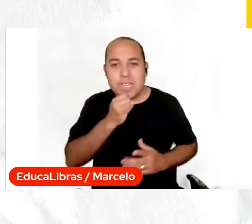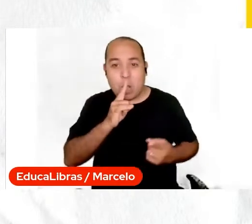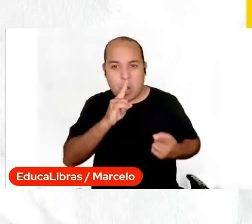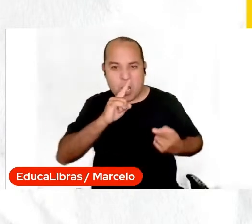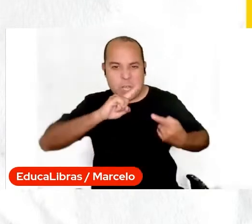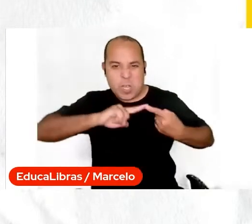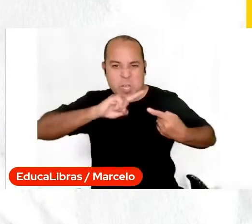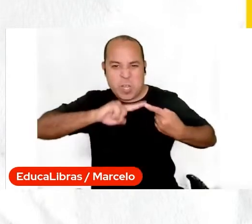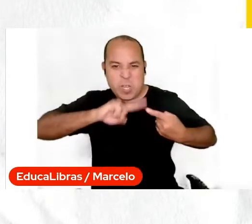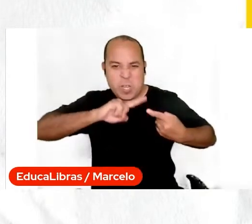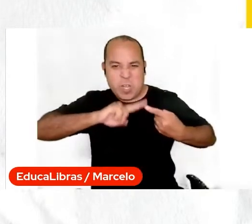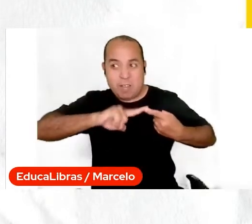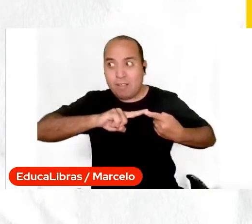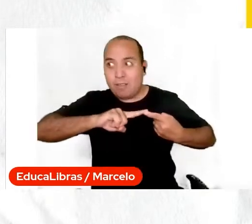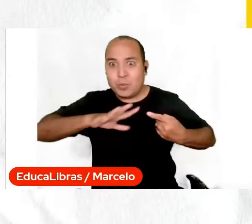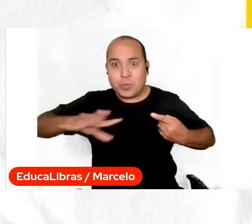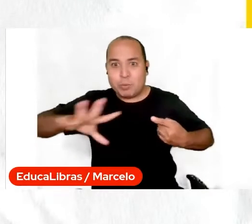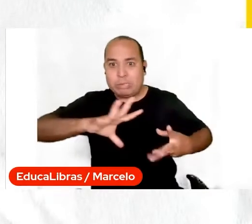próprias mãos.